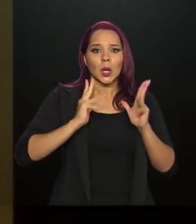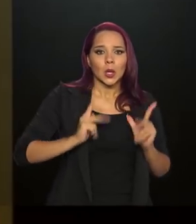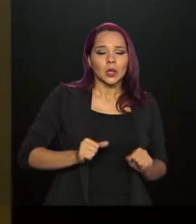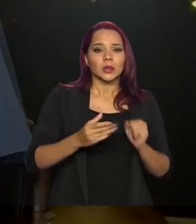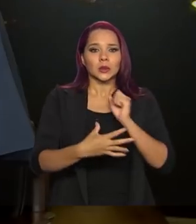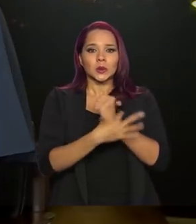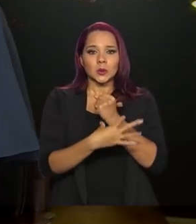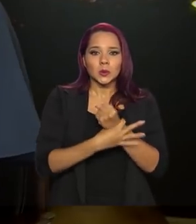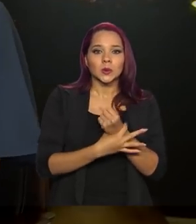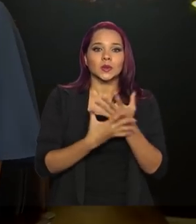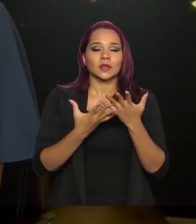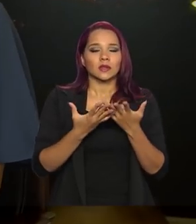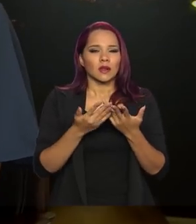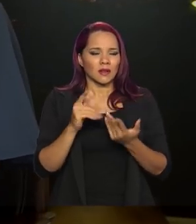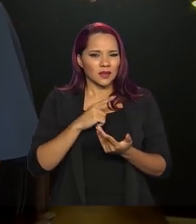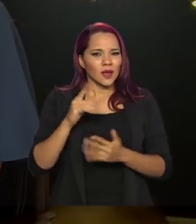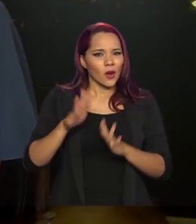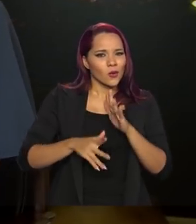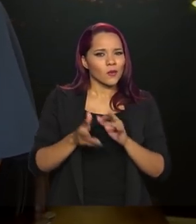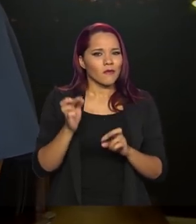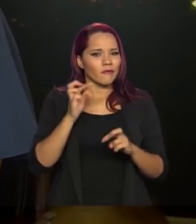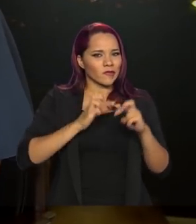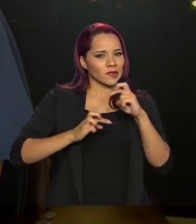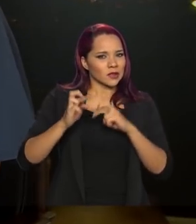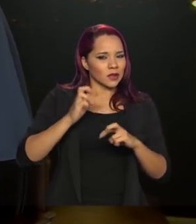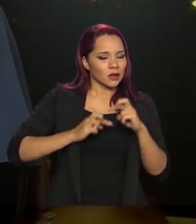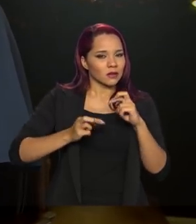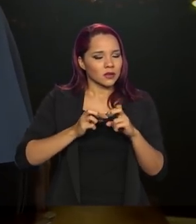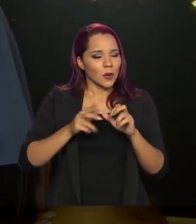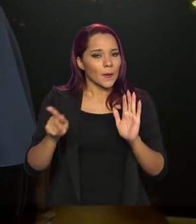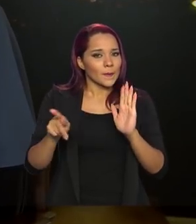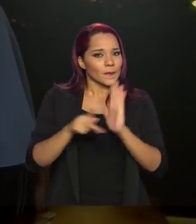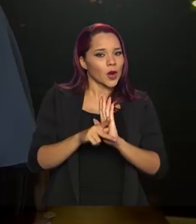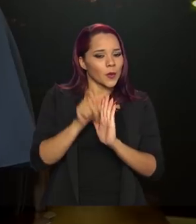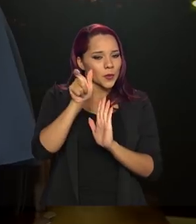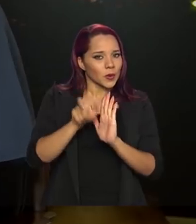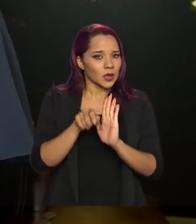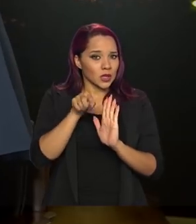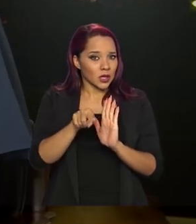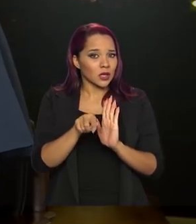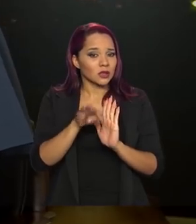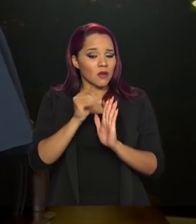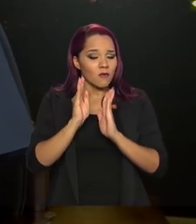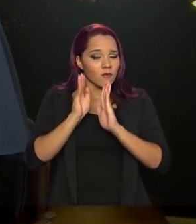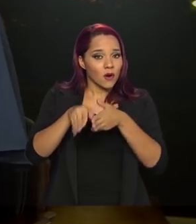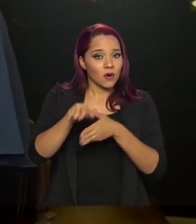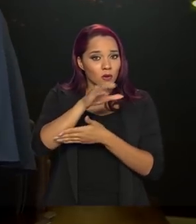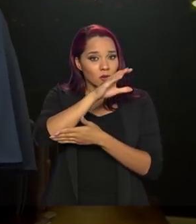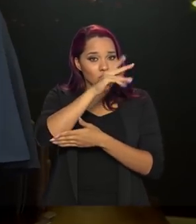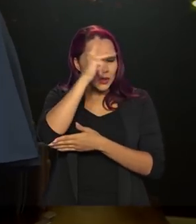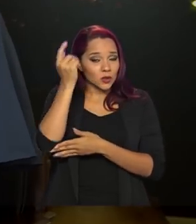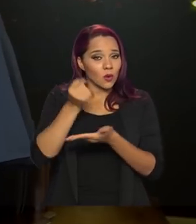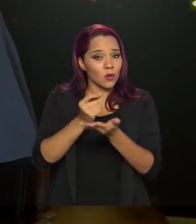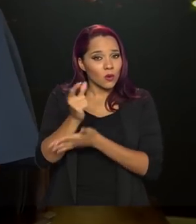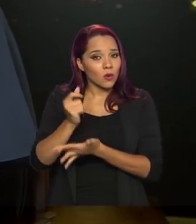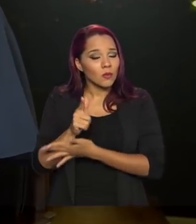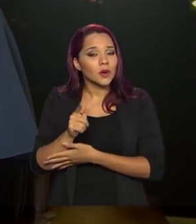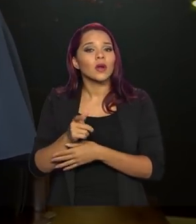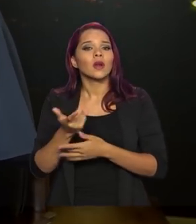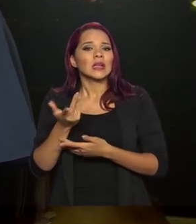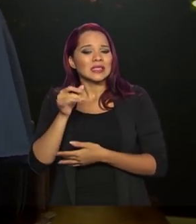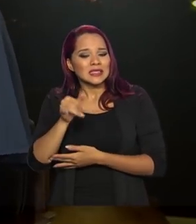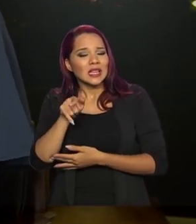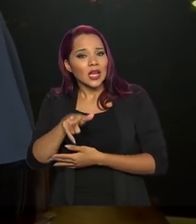de segurança, enfim. Existe uma fiscalização específica, reforçada com relação a isso, voltada para o consumidor, onde o consumidor pode